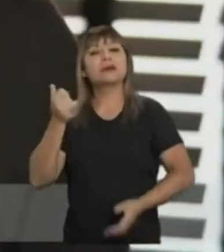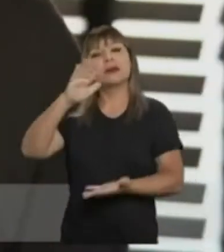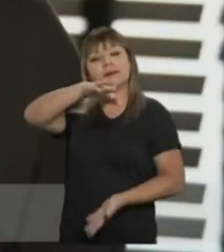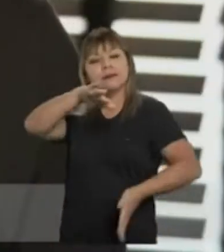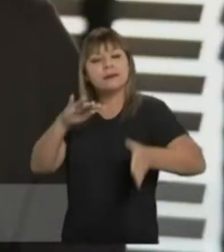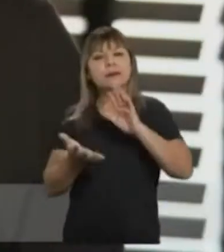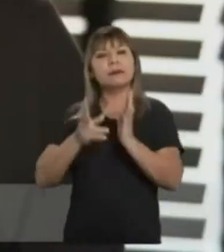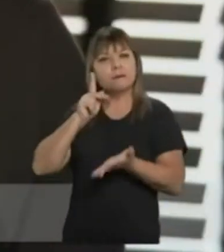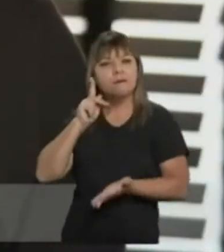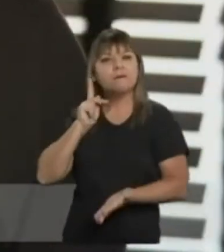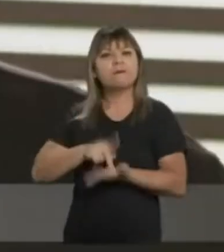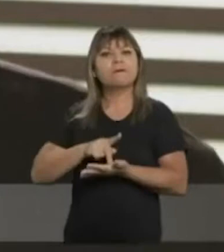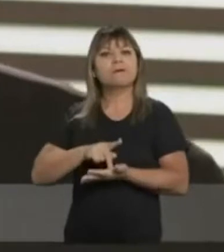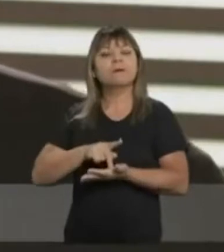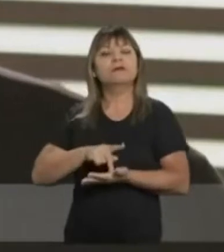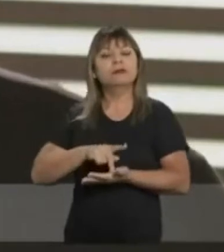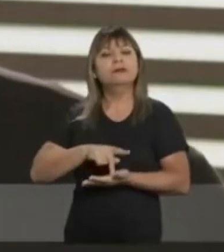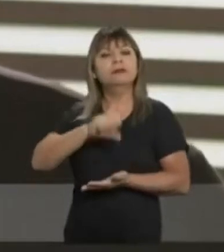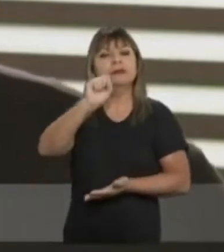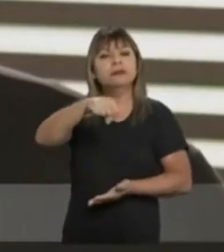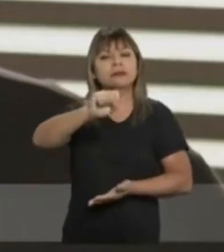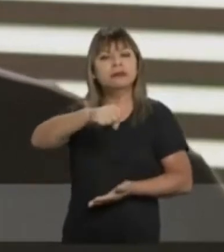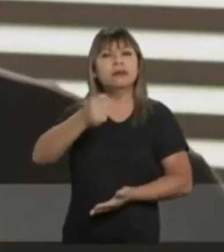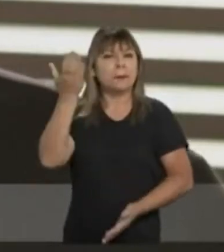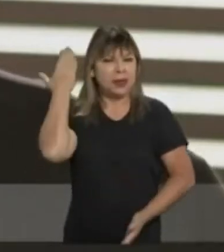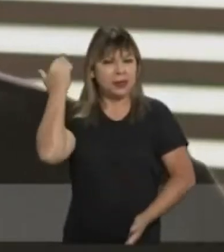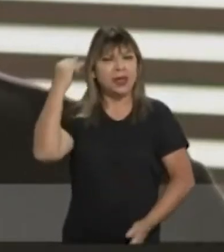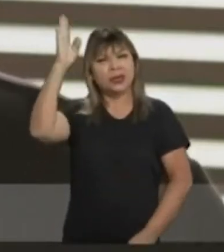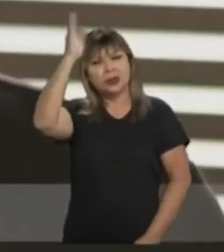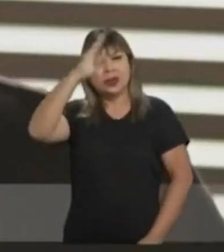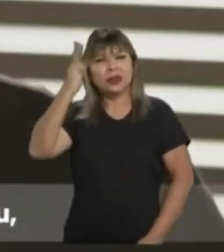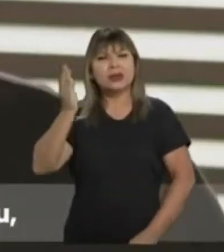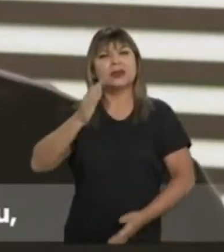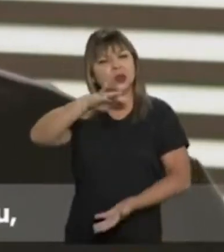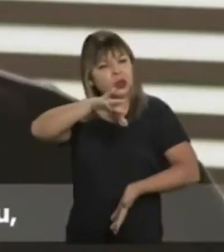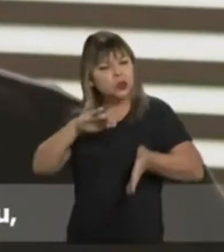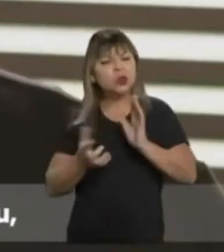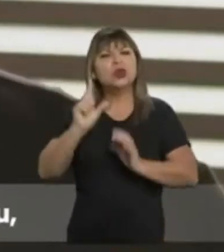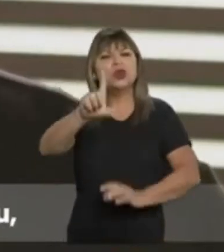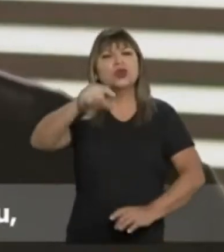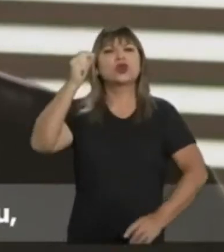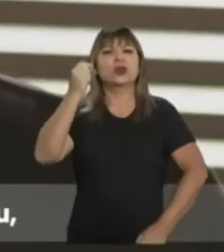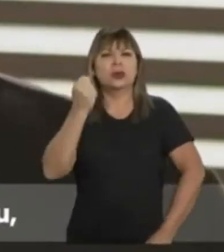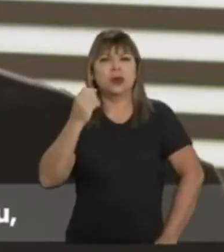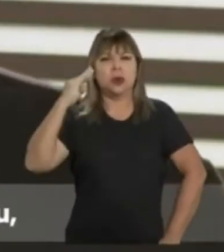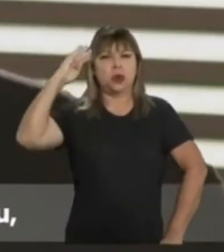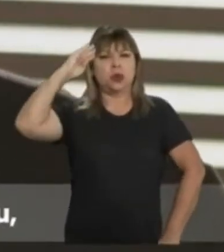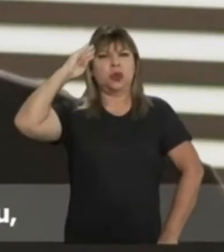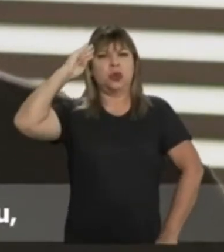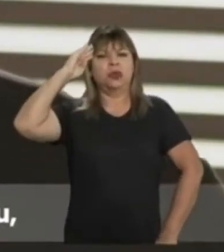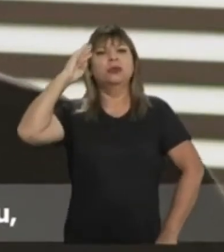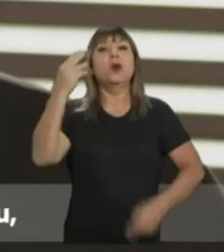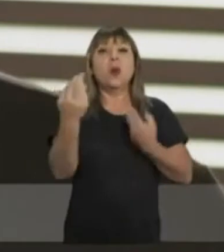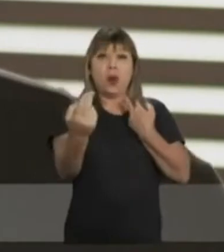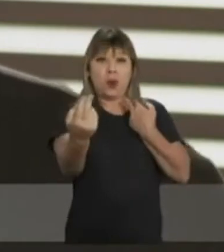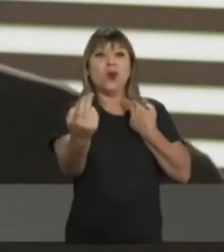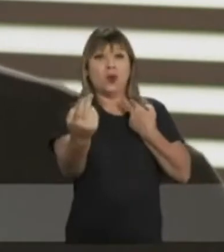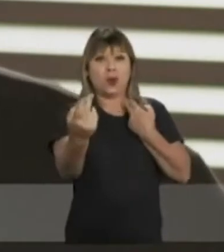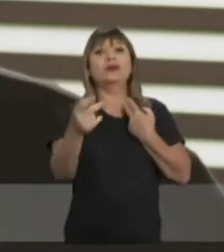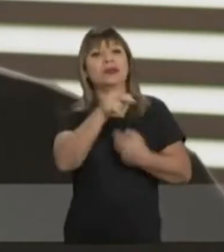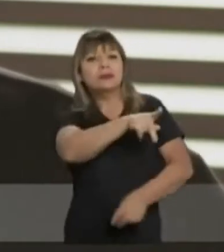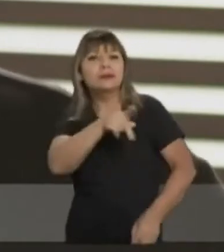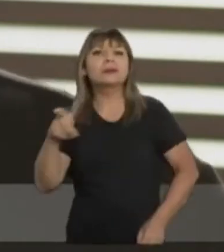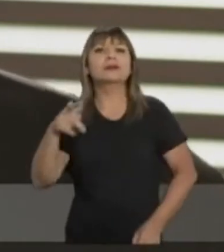que sou a mudança de verdade. Foi assim quando o Brasil decidiu mudar e eleger um capitão das agulhas negras, como eu,